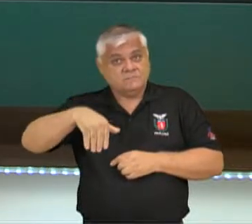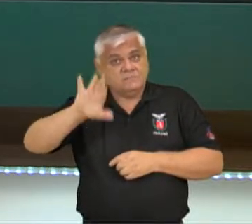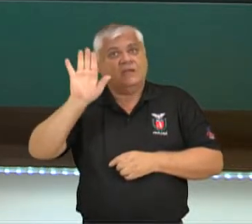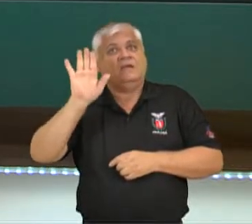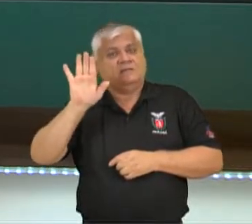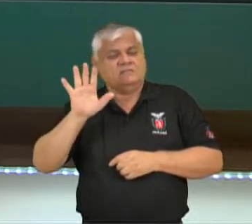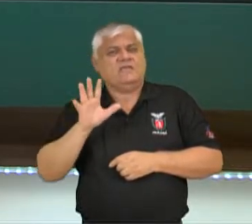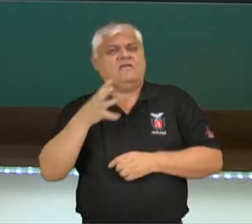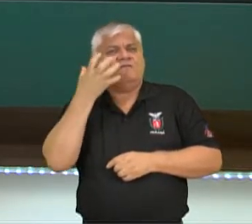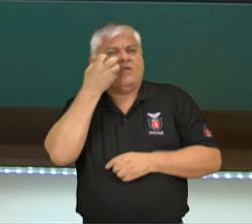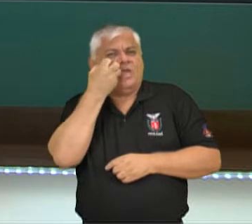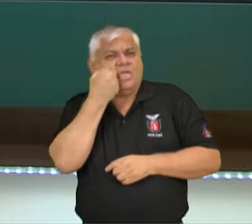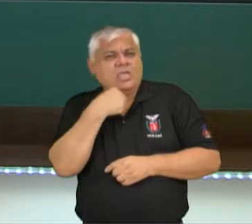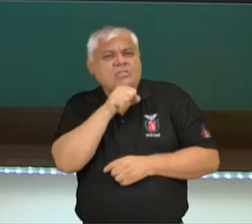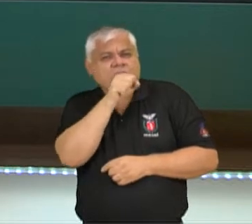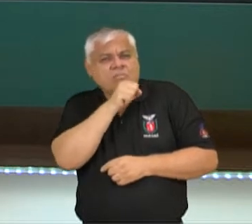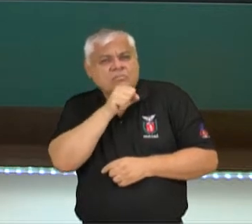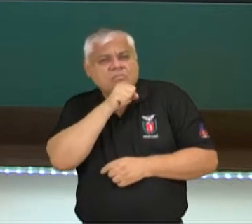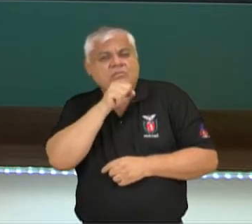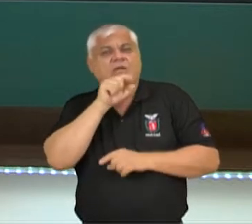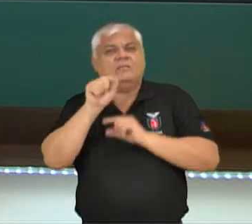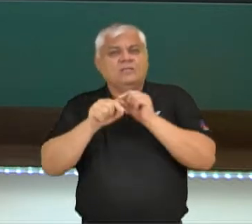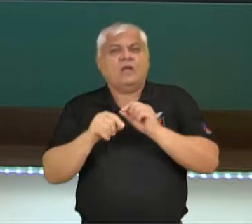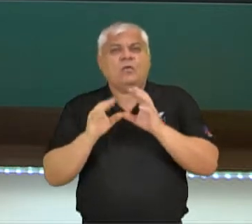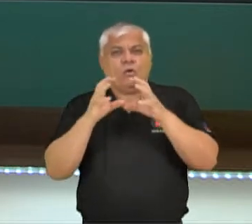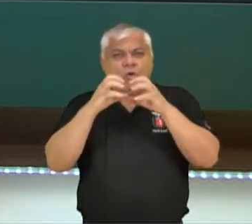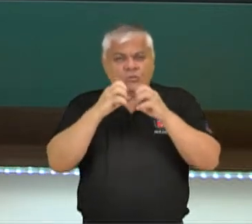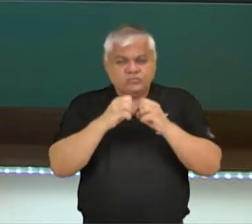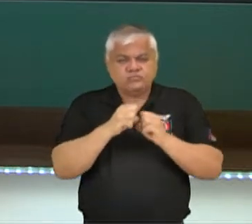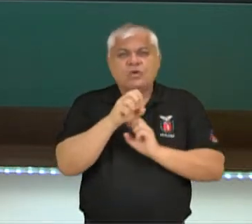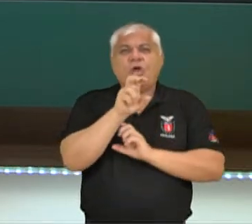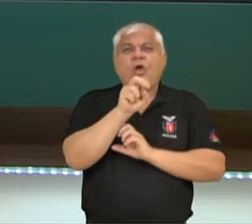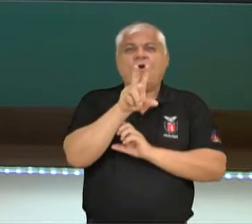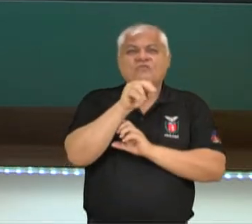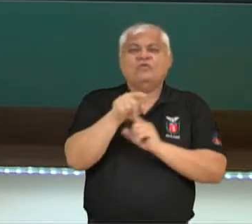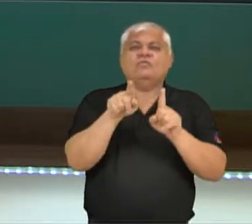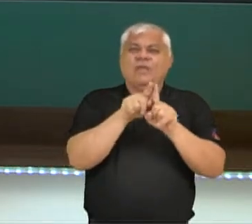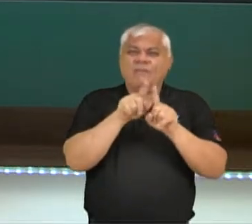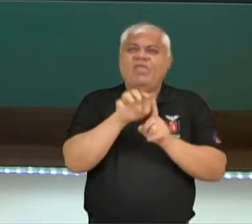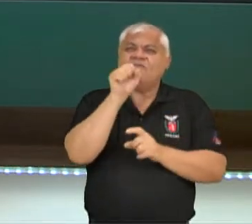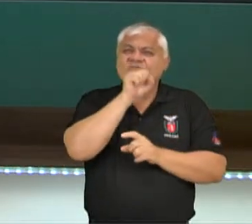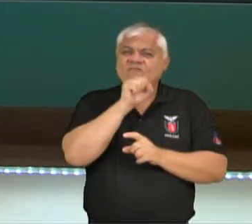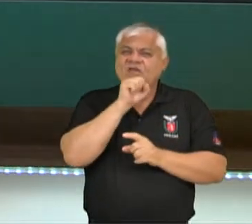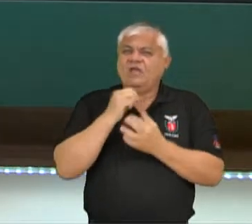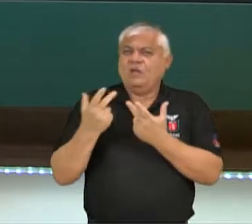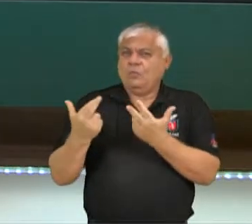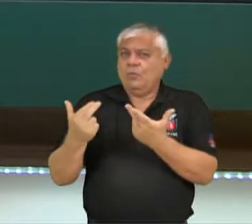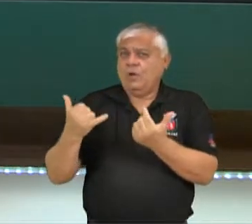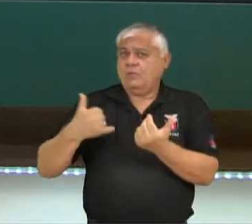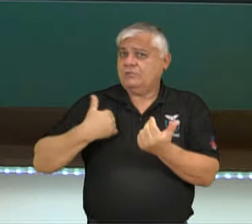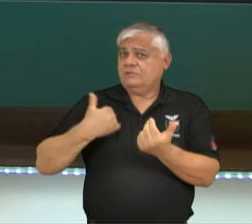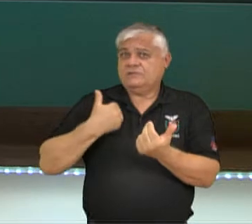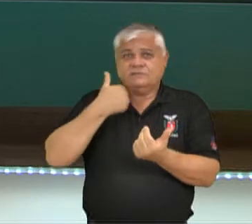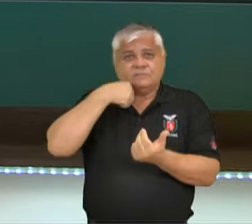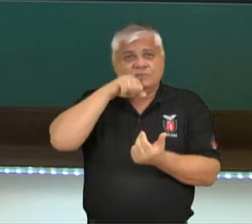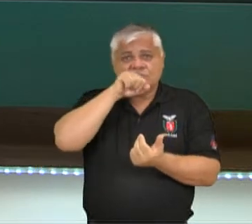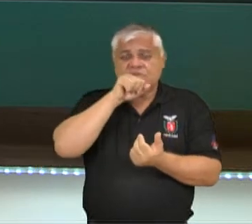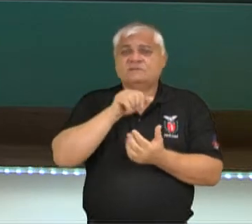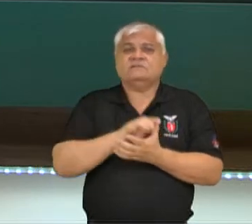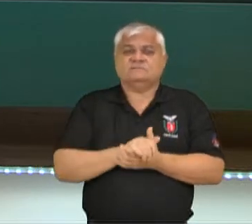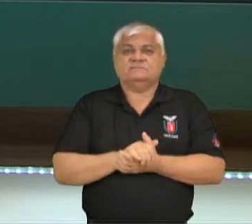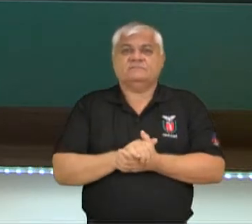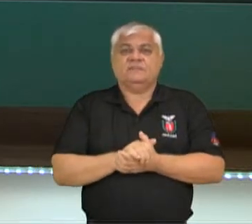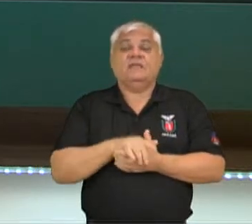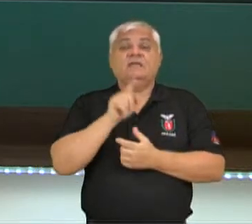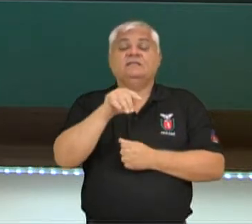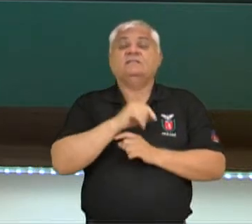envelhecimento desses óvulos, desses ovócitos junto à idade da mulher. Então quando a gente observa lá